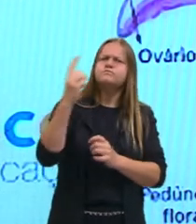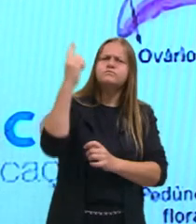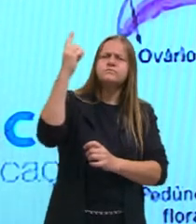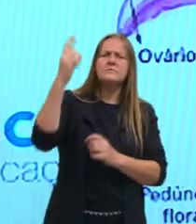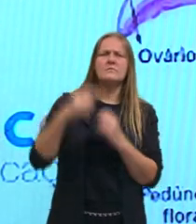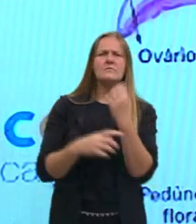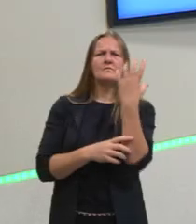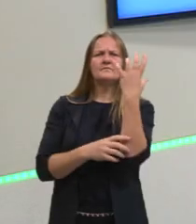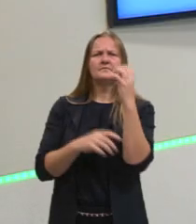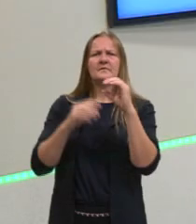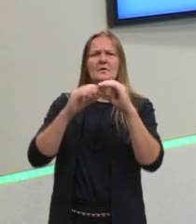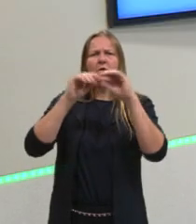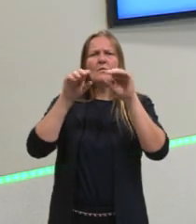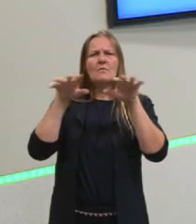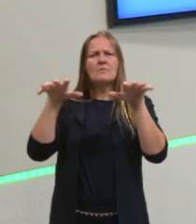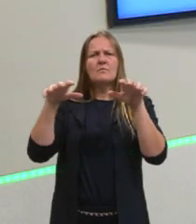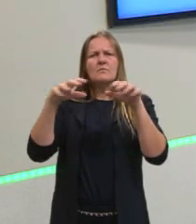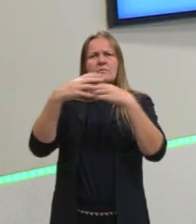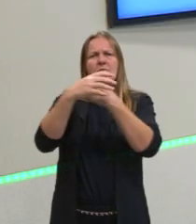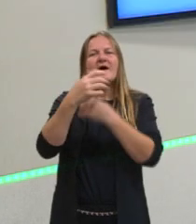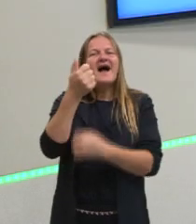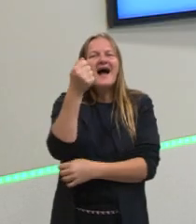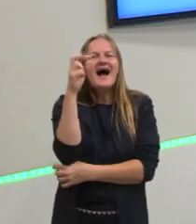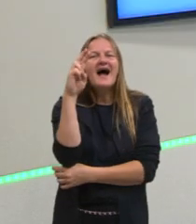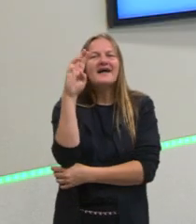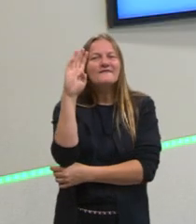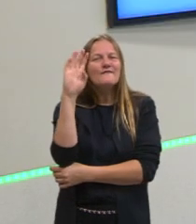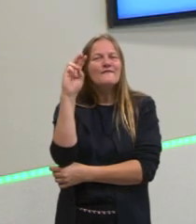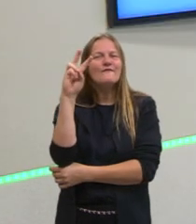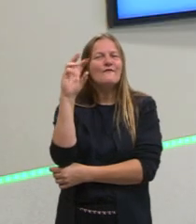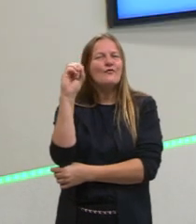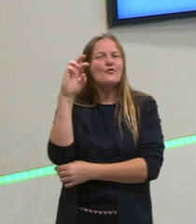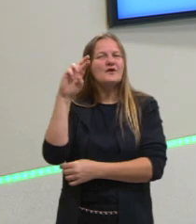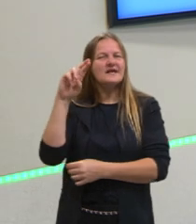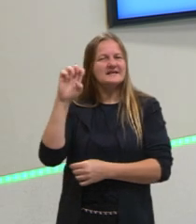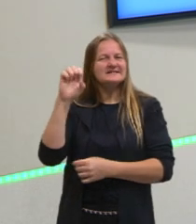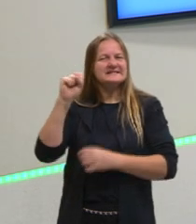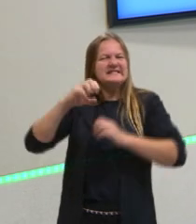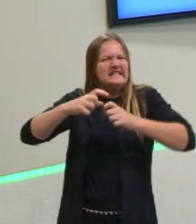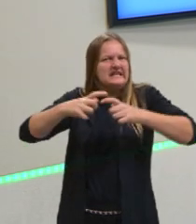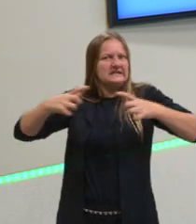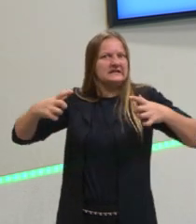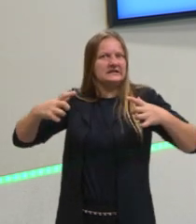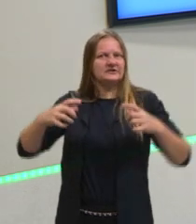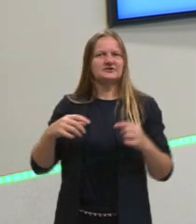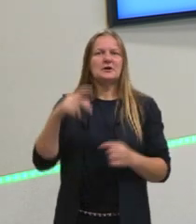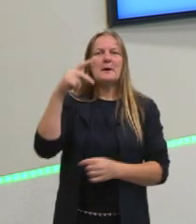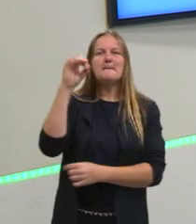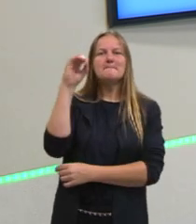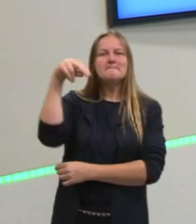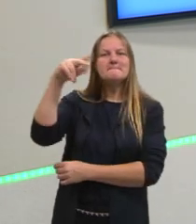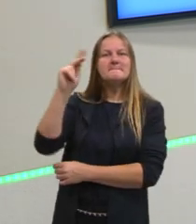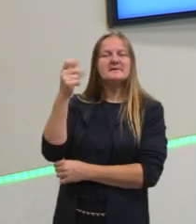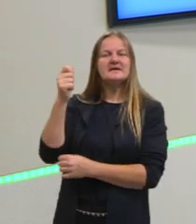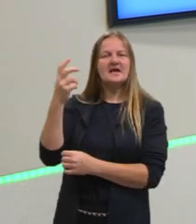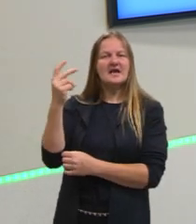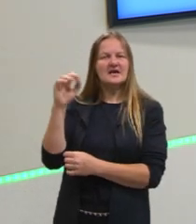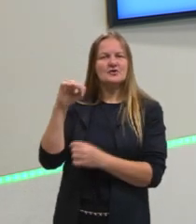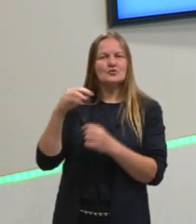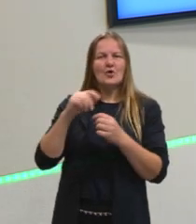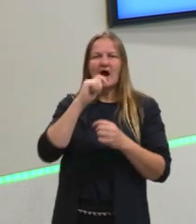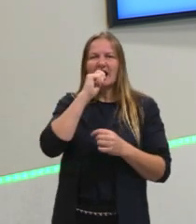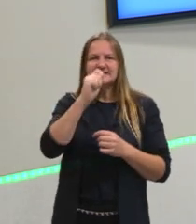pinheiros, as araucárias, lindas árvores. Depois então por ordem de evolução, a mais recente surgiu então as